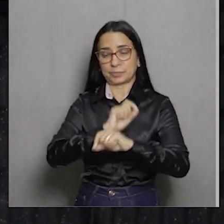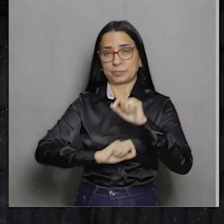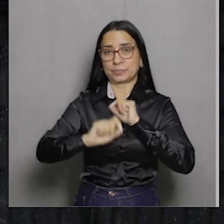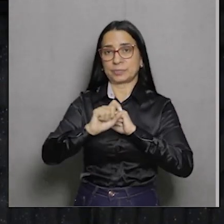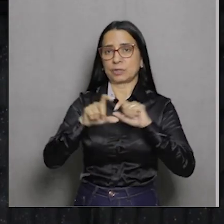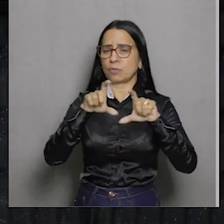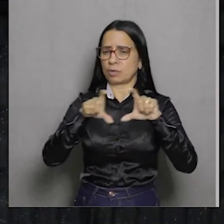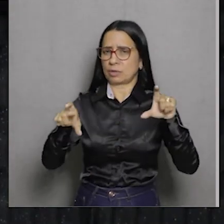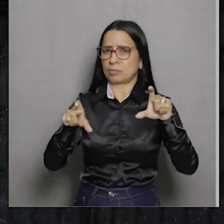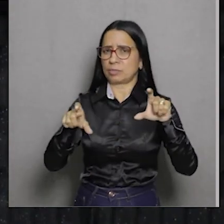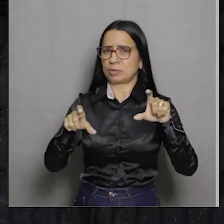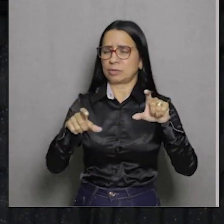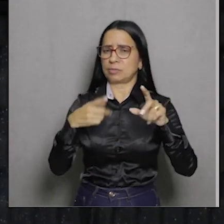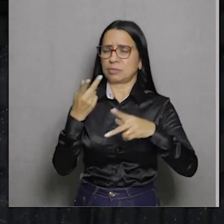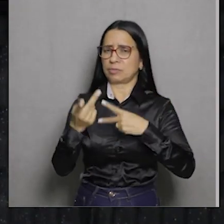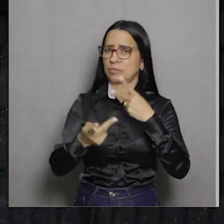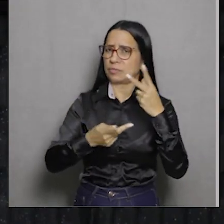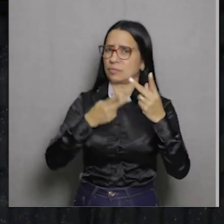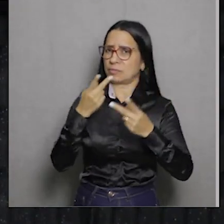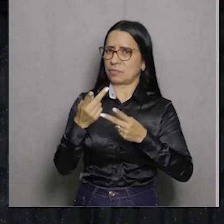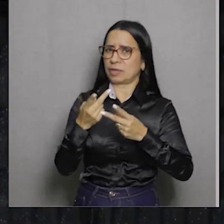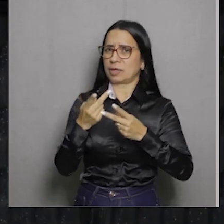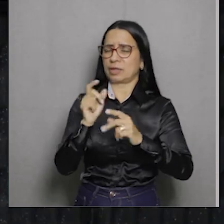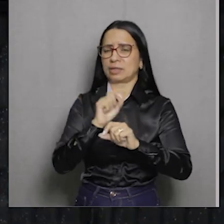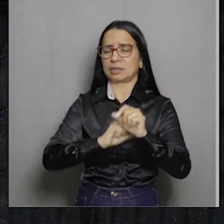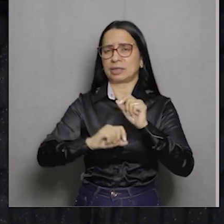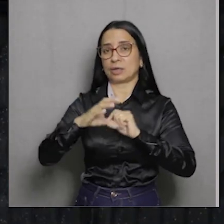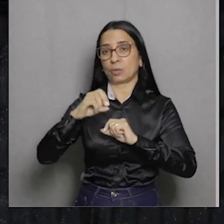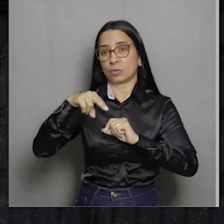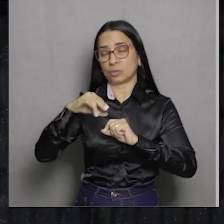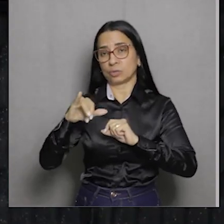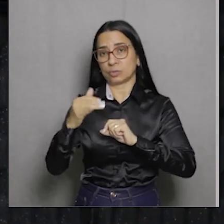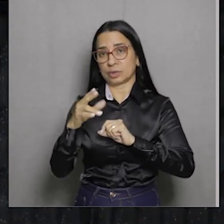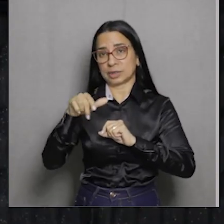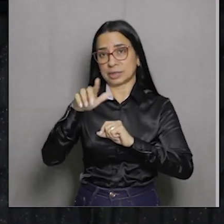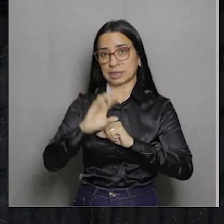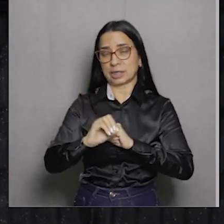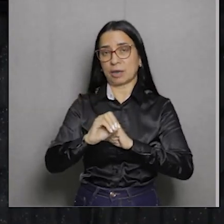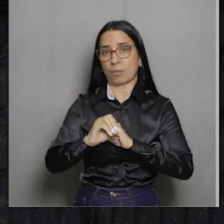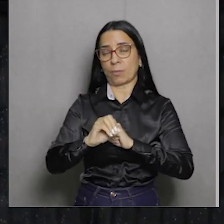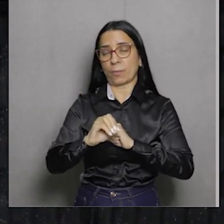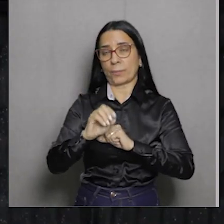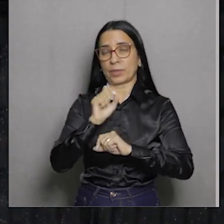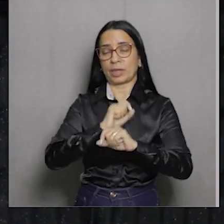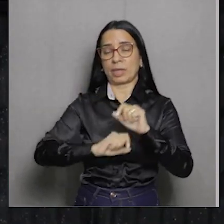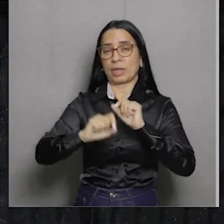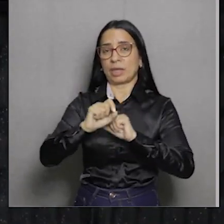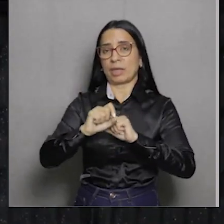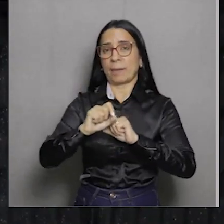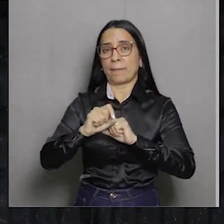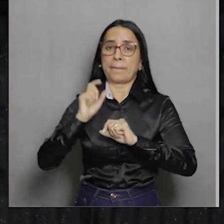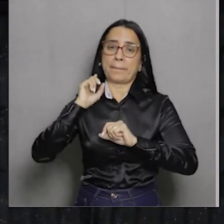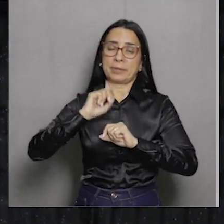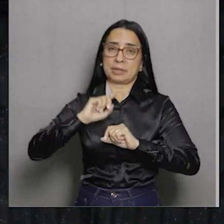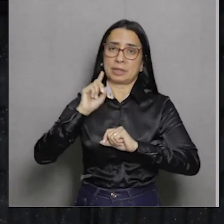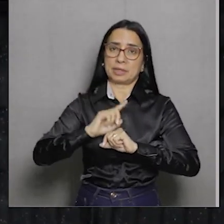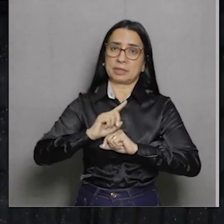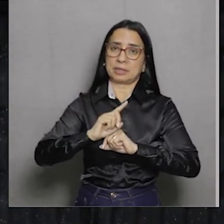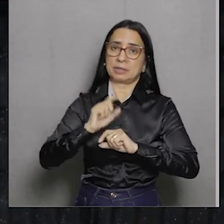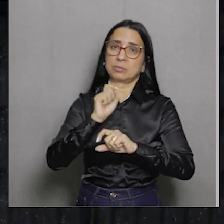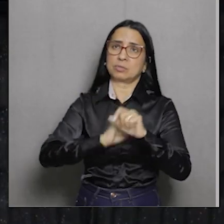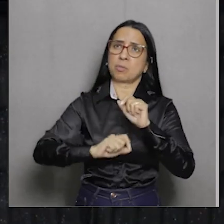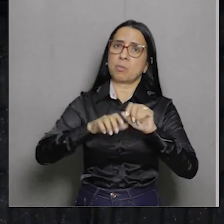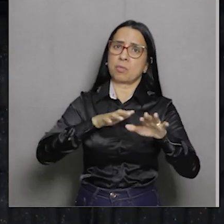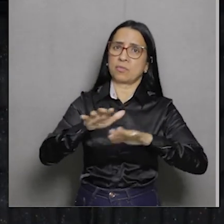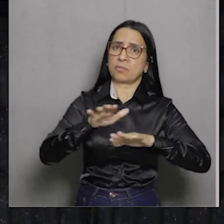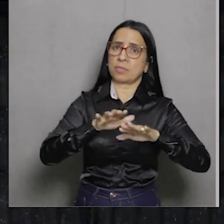Inconfidência Mineira ou da Conjuração Mineira. O movimento de caráter separatista, como